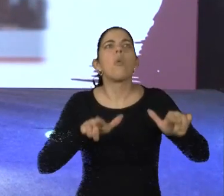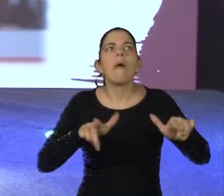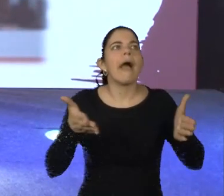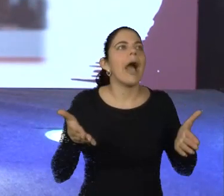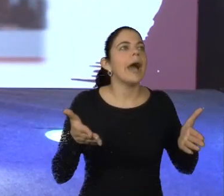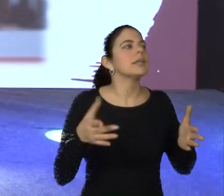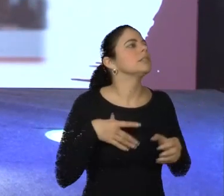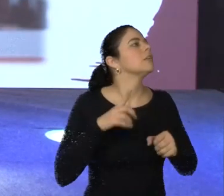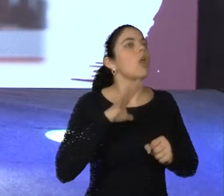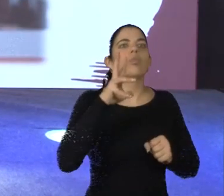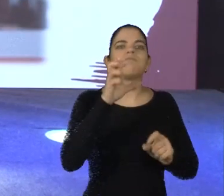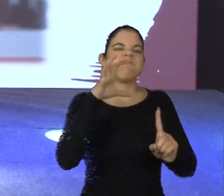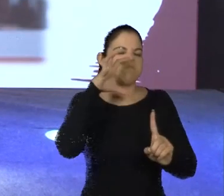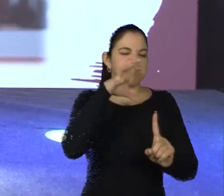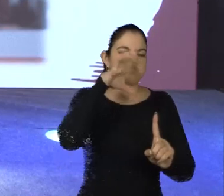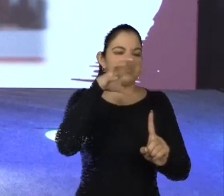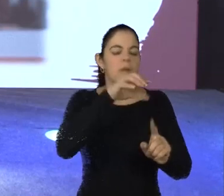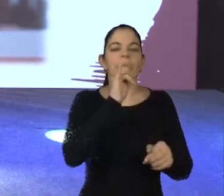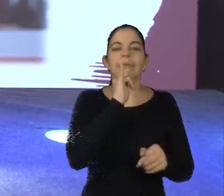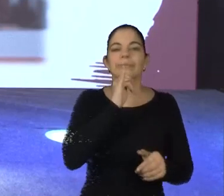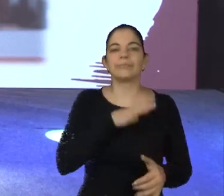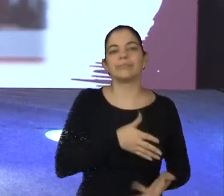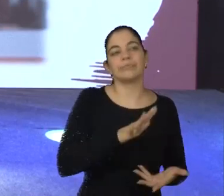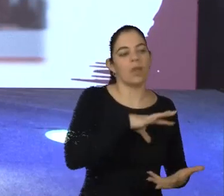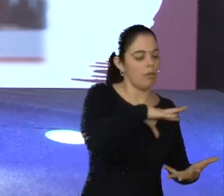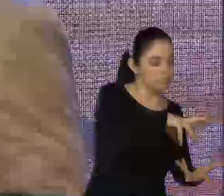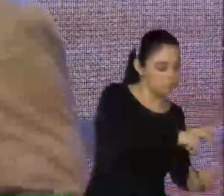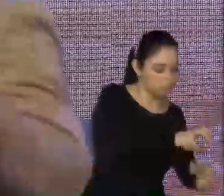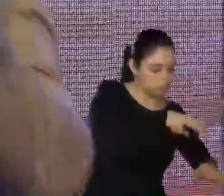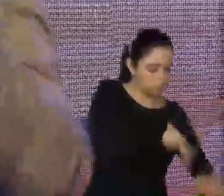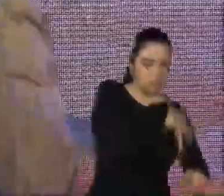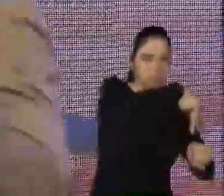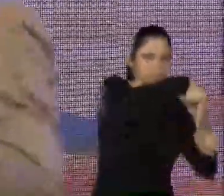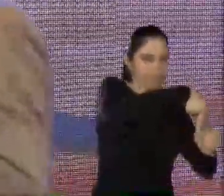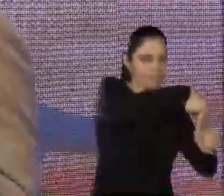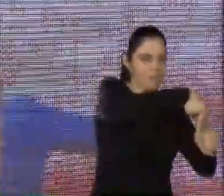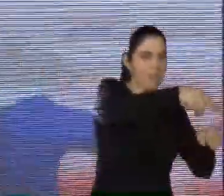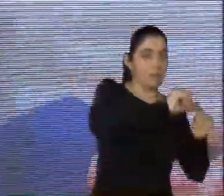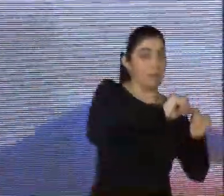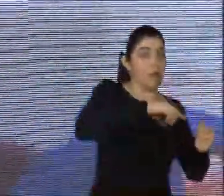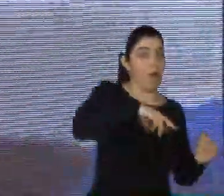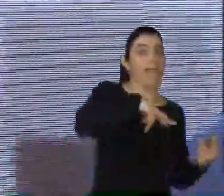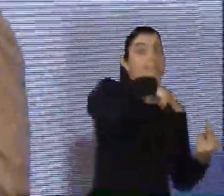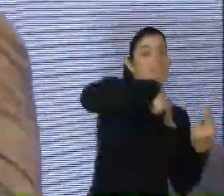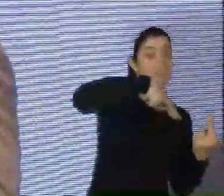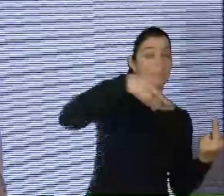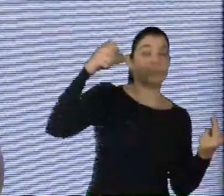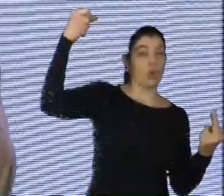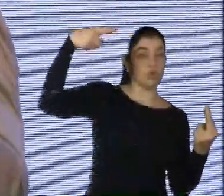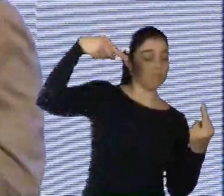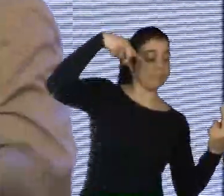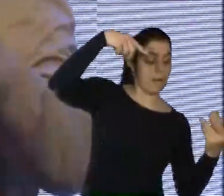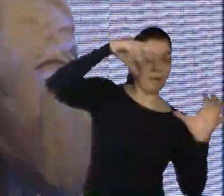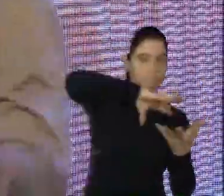impostos à mesma lei da gravidade, tropeçou, é para o chão que você cai. Então, a gente nunca pode esquecer que o nosso relacionamento com o mundo físico